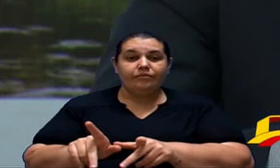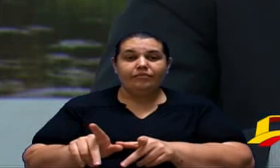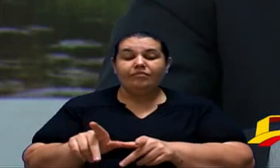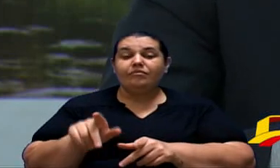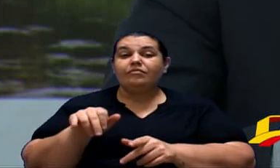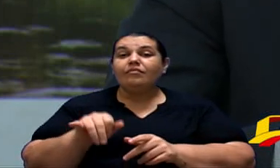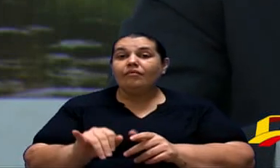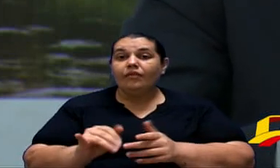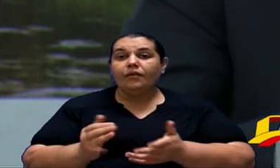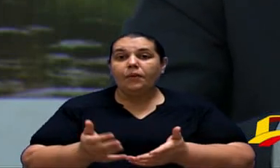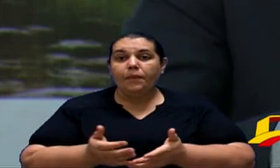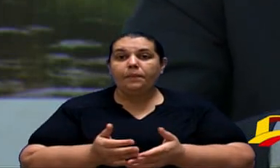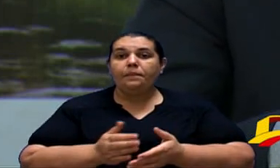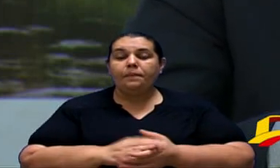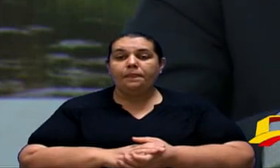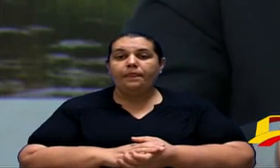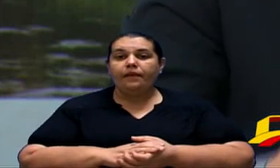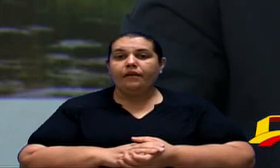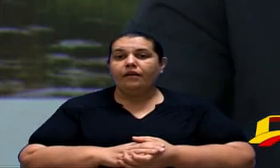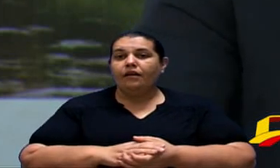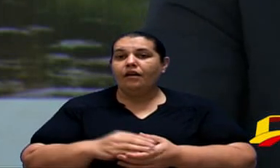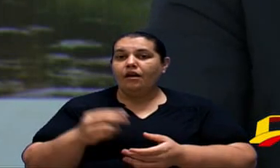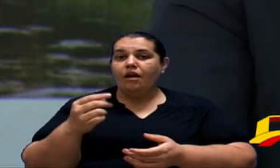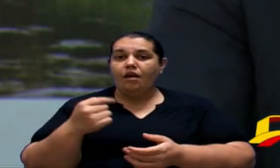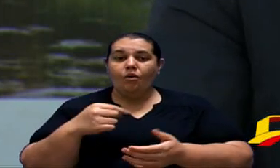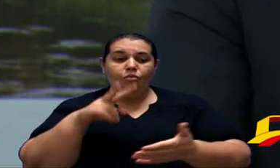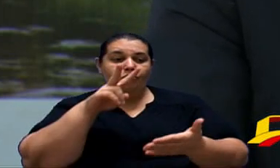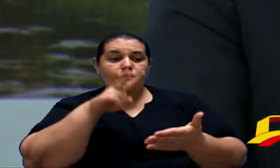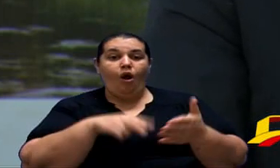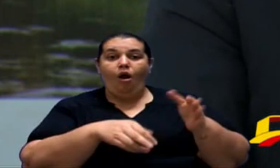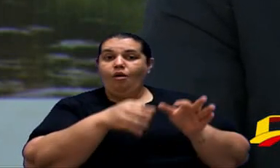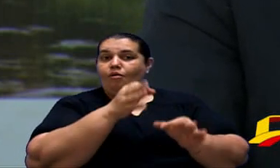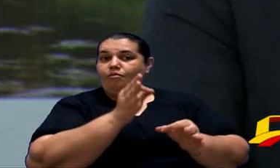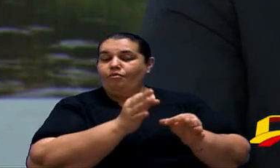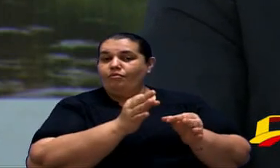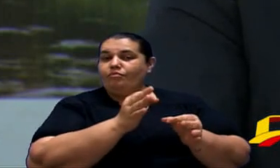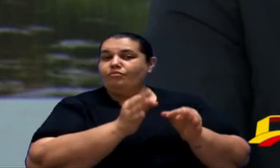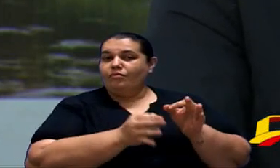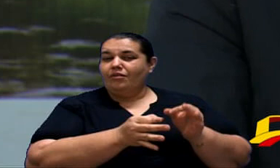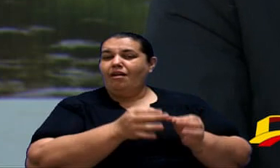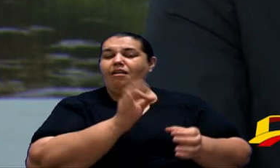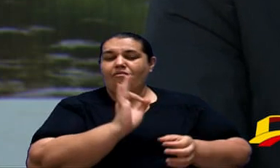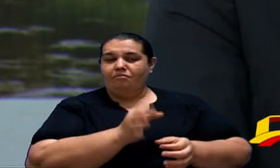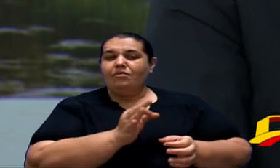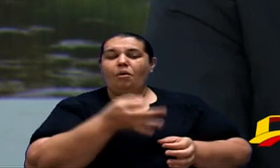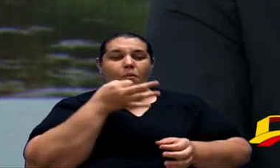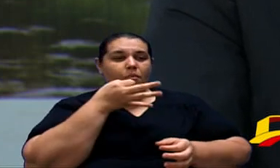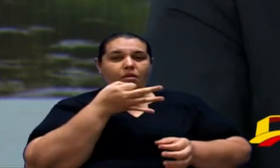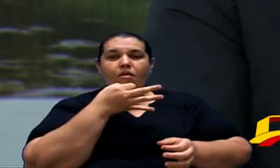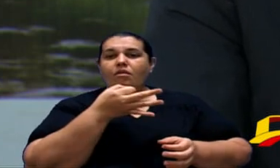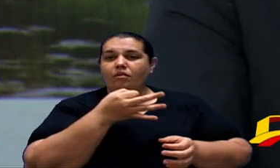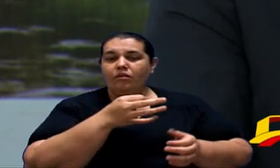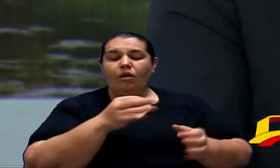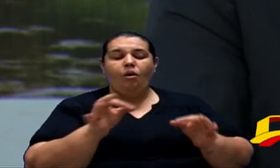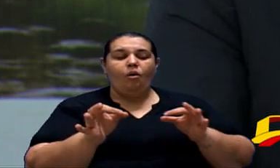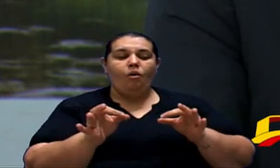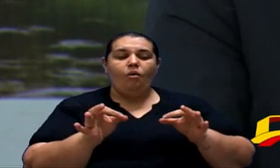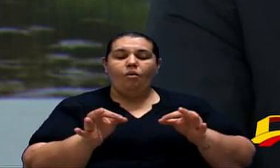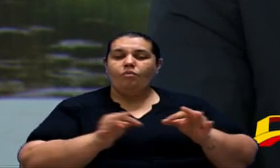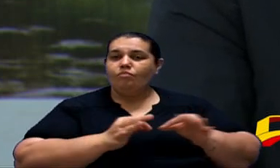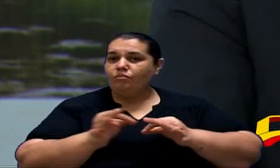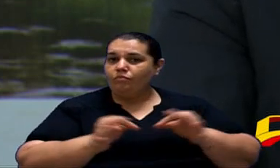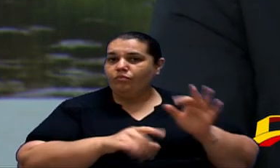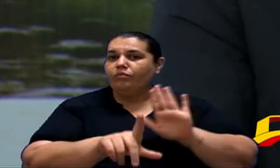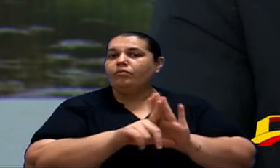Sendo assim eu vou dar uma lida na justificativa que a gente apresentou no nosso projeto de lei